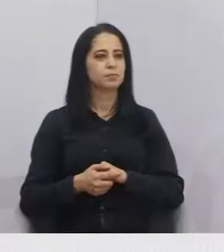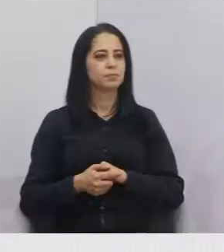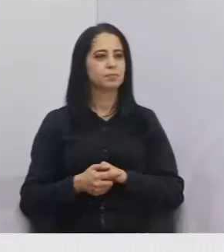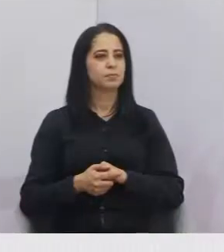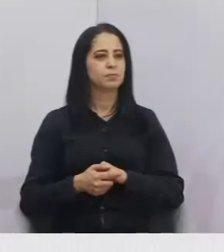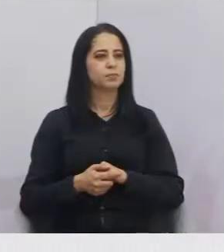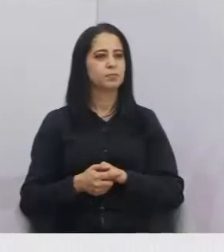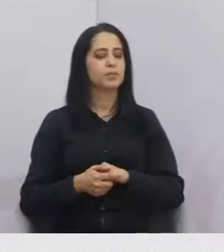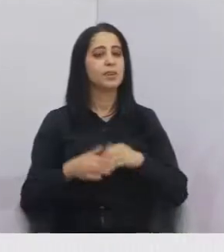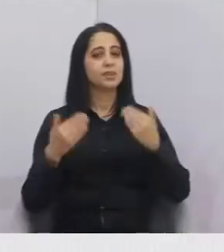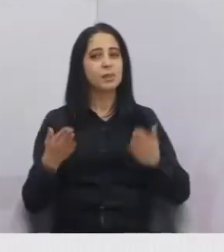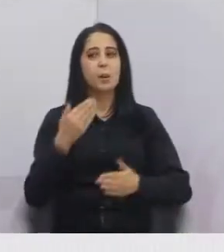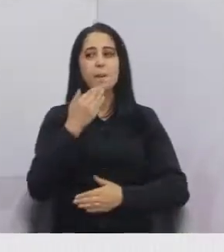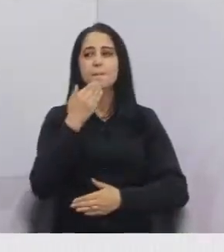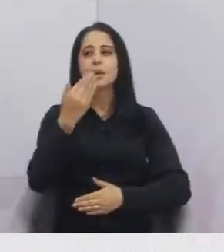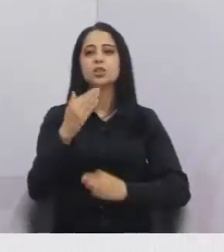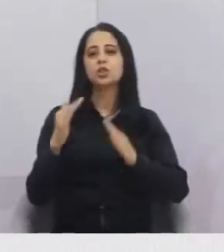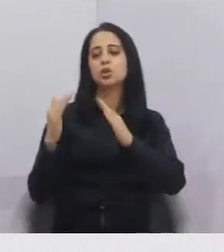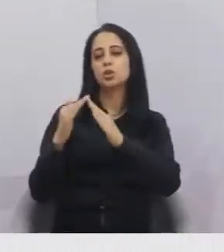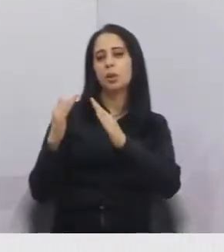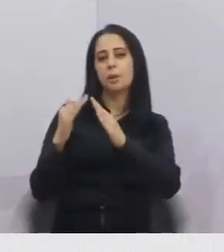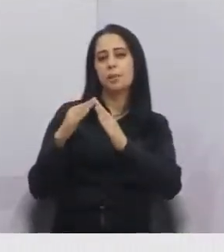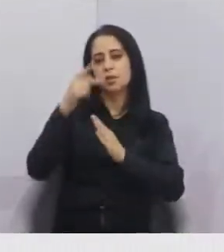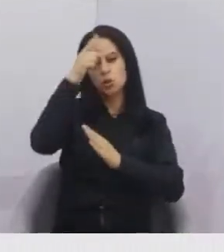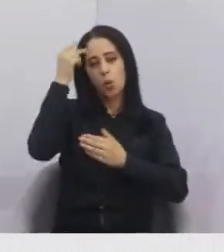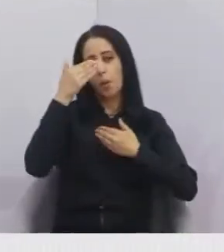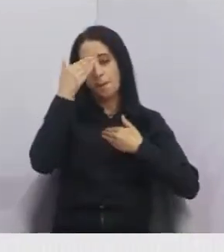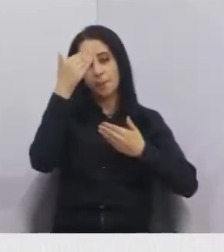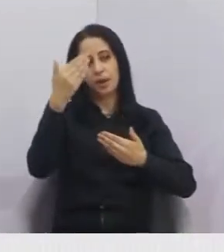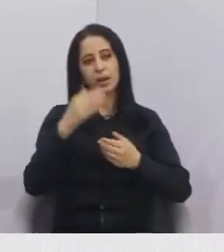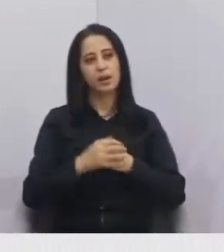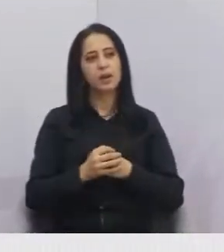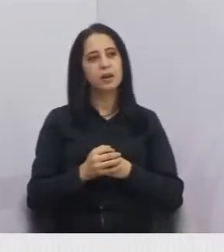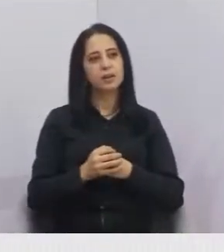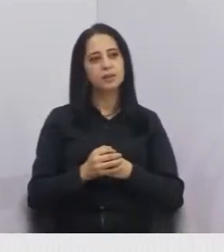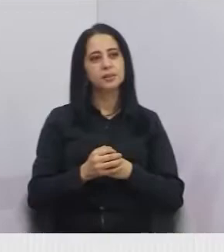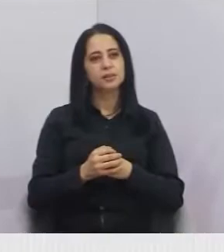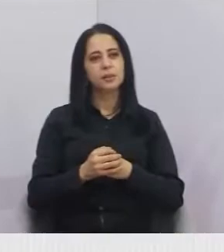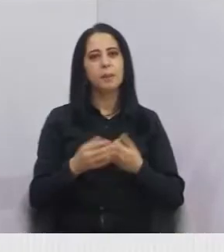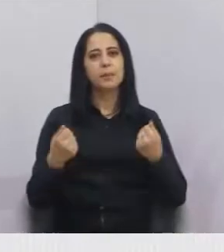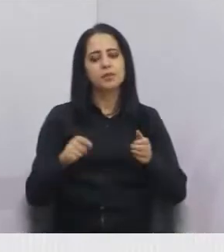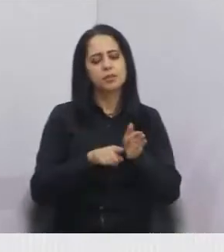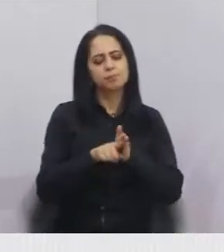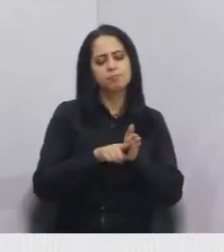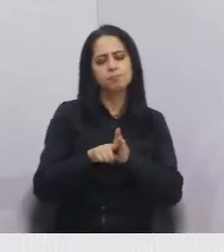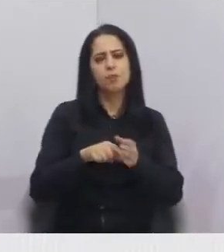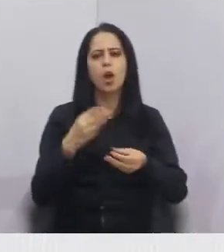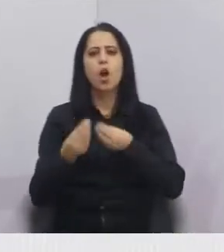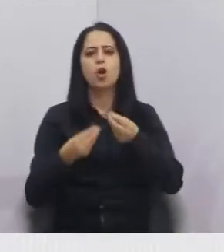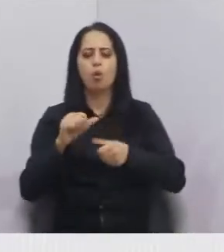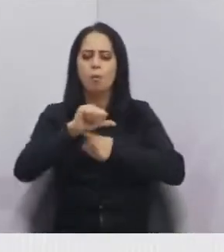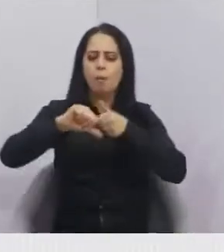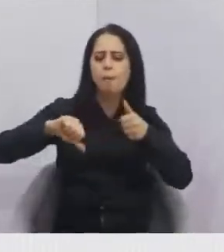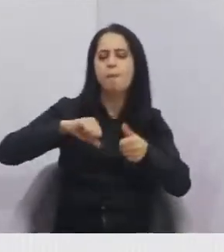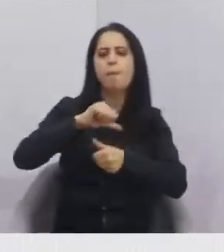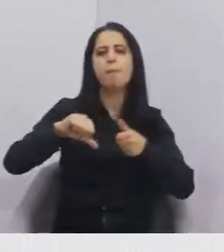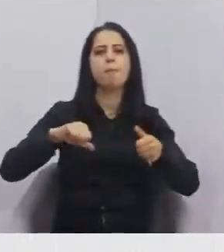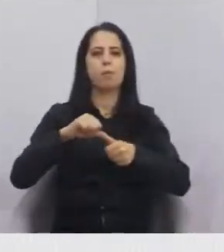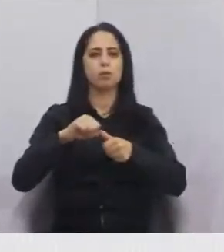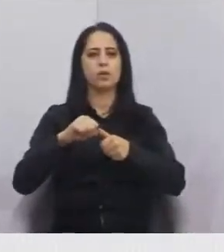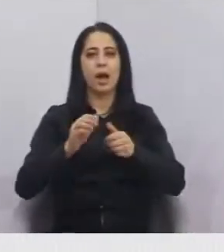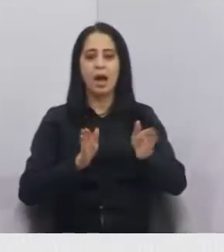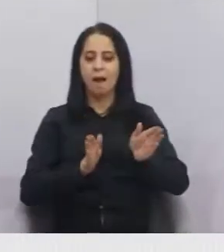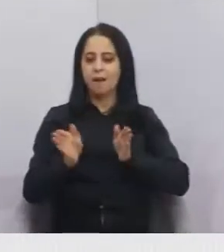Então, esse é o pedido do morador aí. Mobilidade Urbana, vamos fazer um estudo técnico aí com a possibilidade de poder ter o